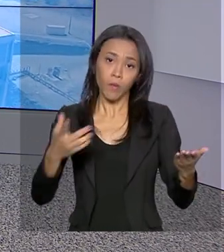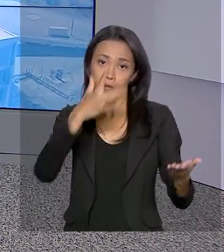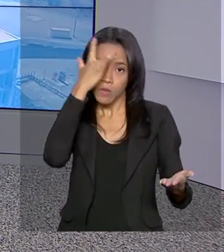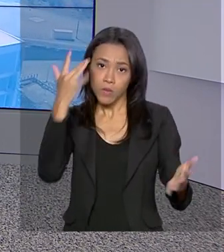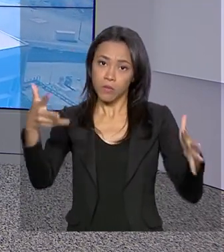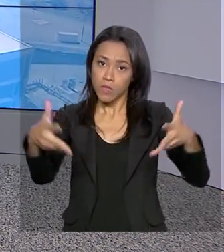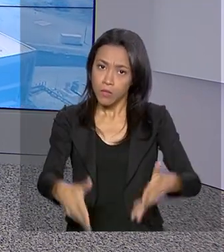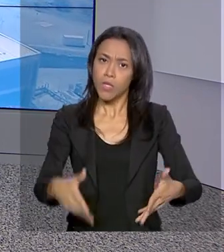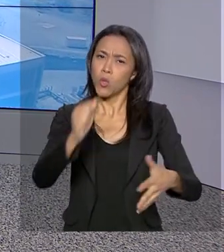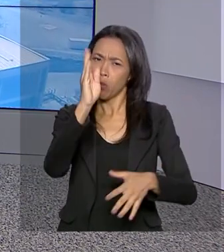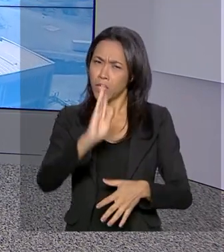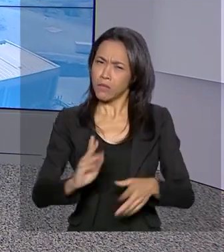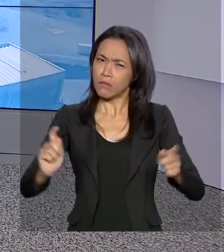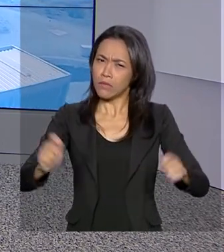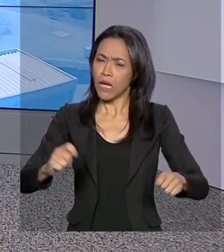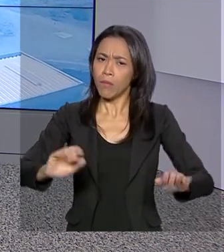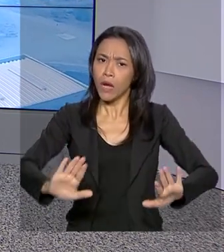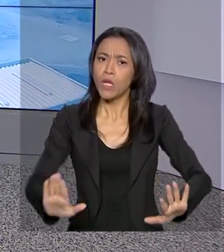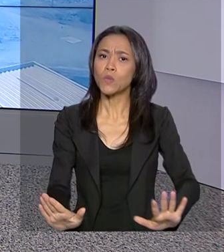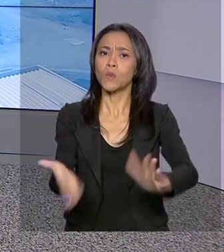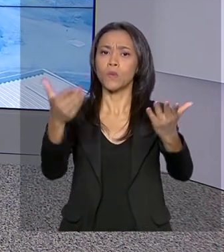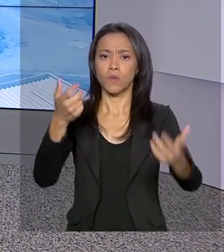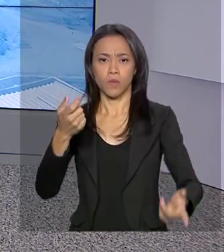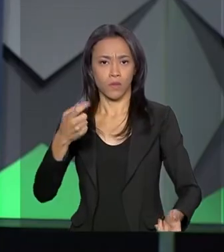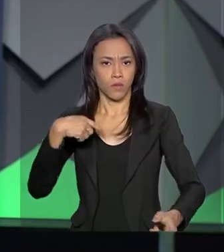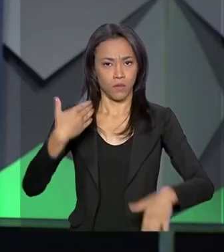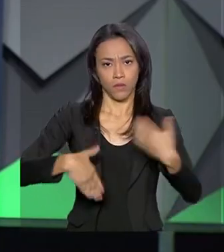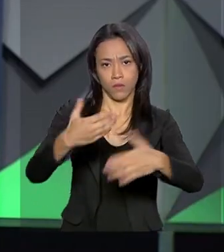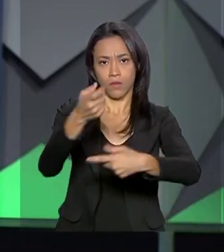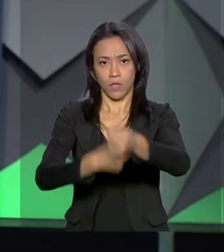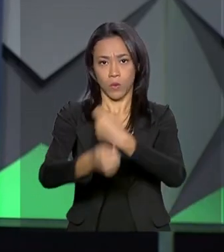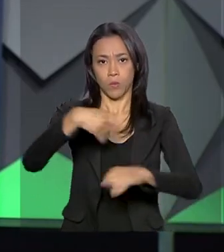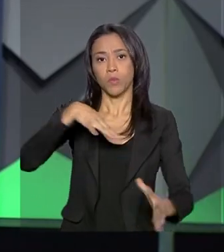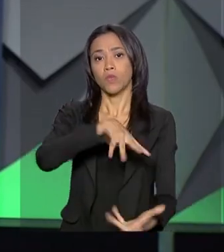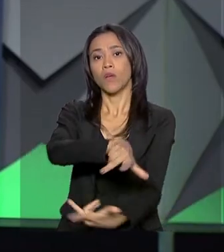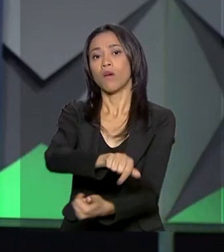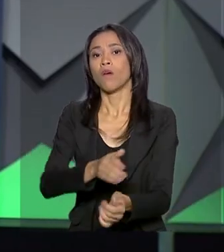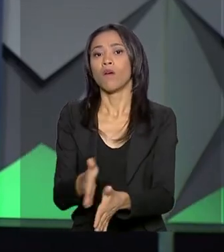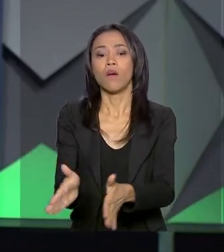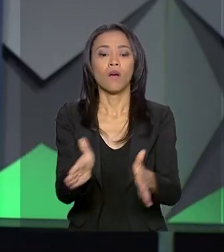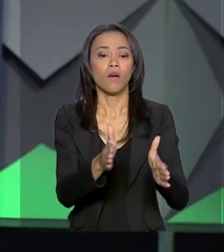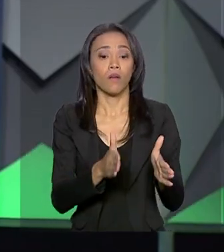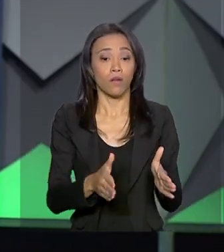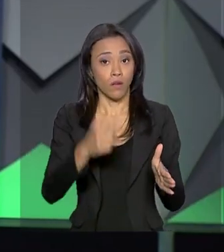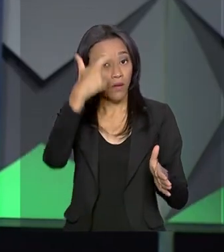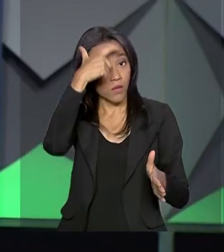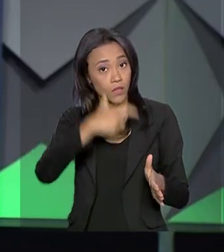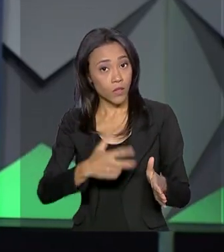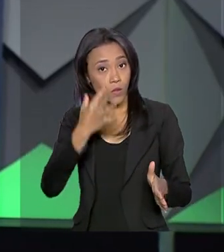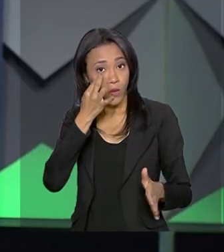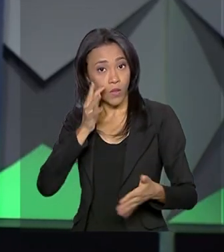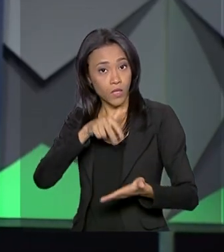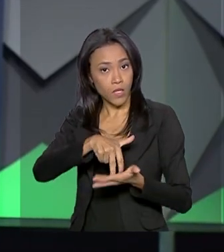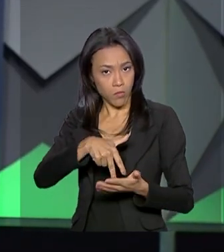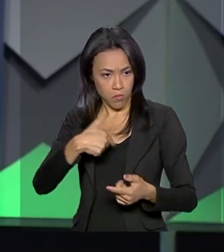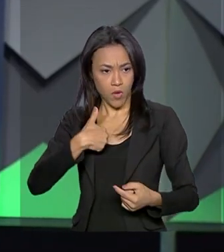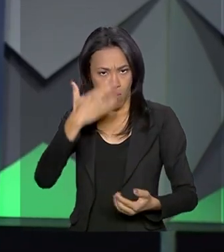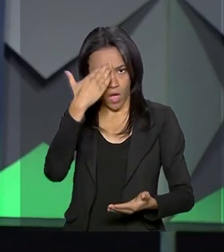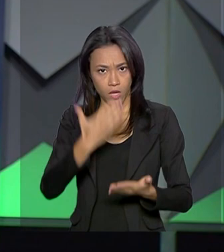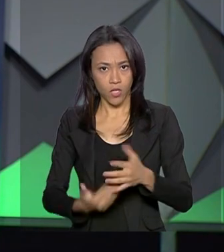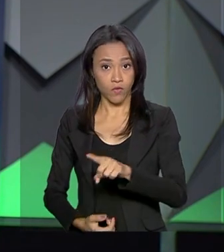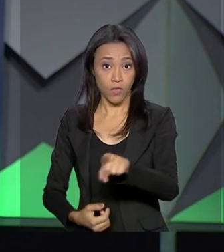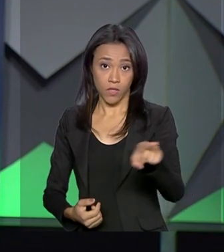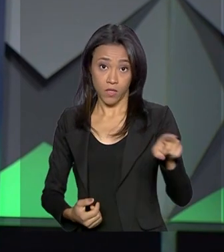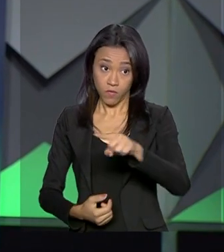pode ajudar no crescimento da economia mundial. Estou aqui porque acredito em vocês. Vocês estão